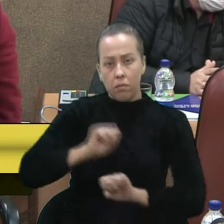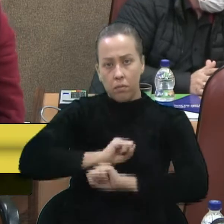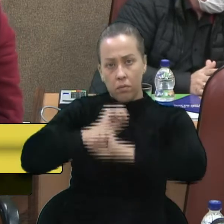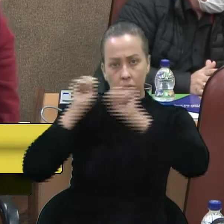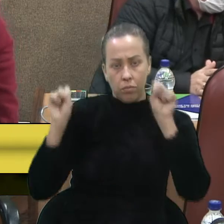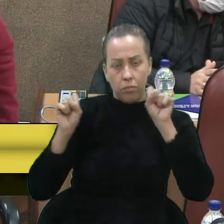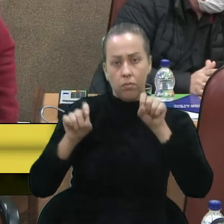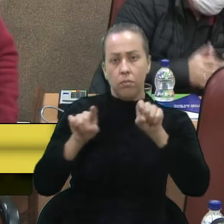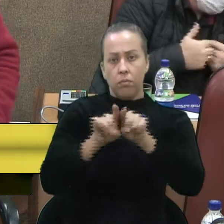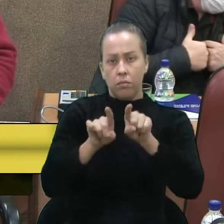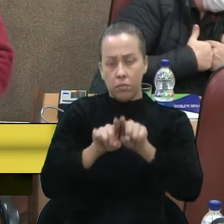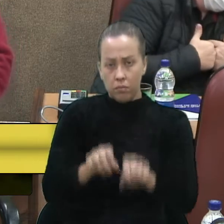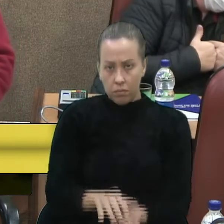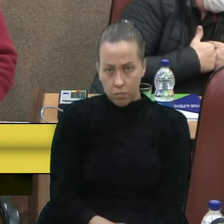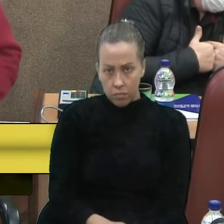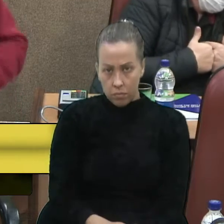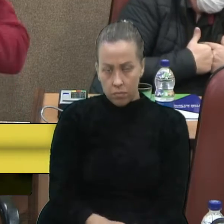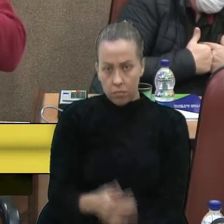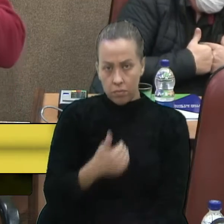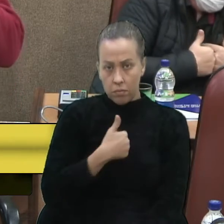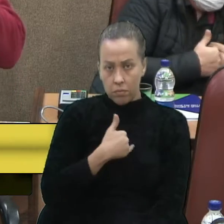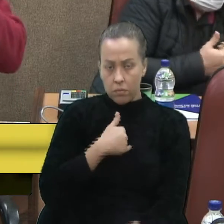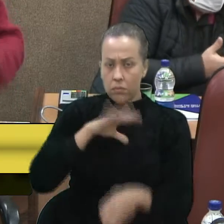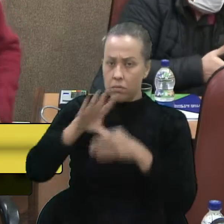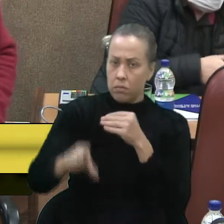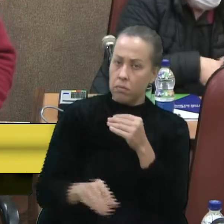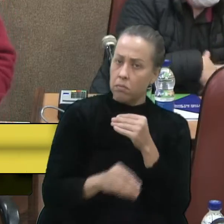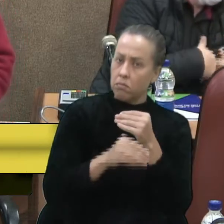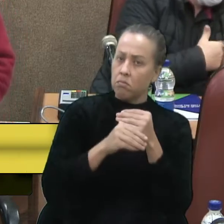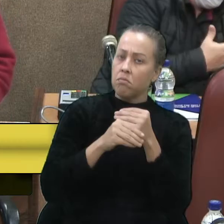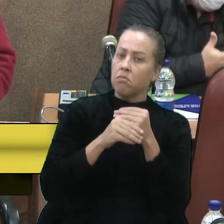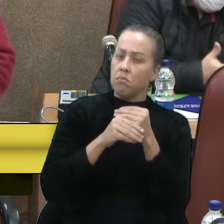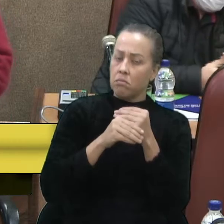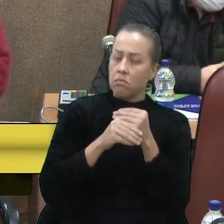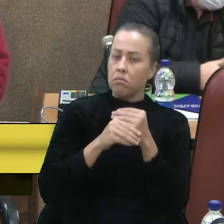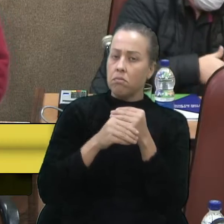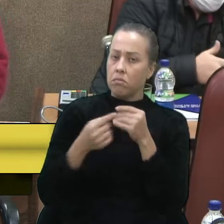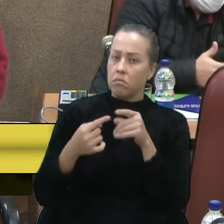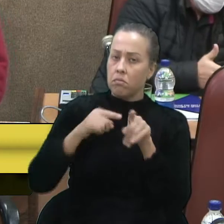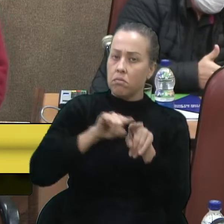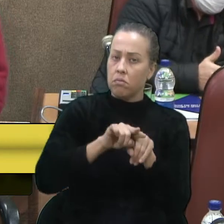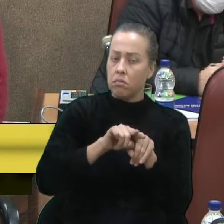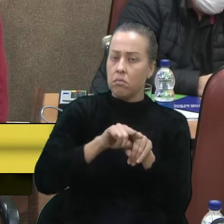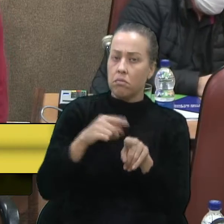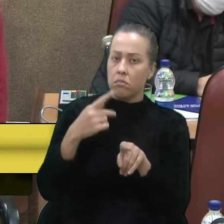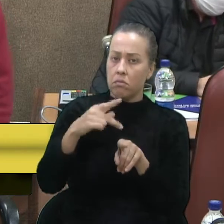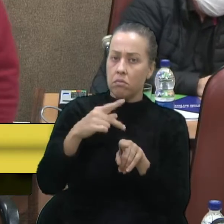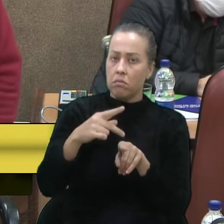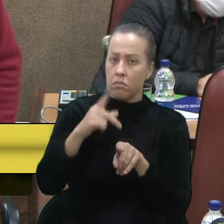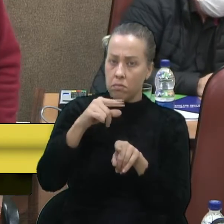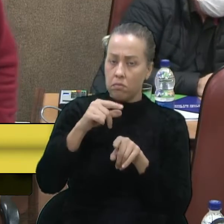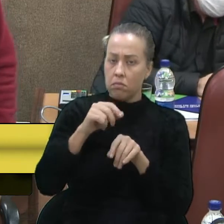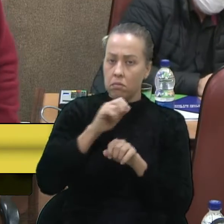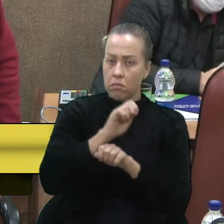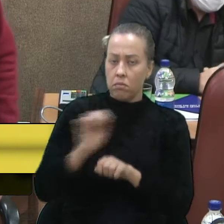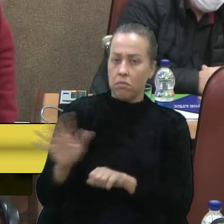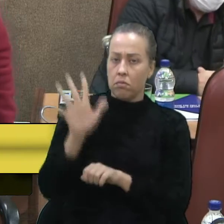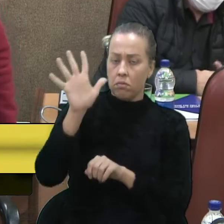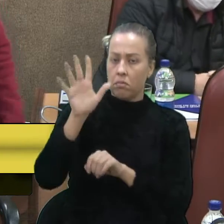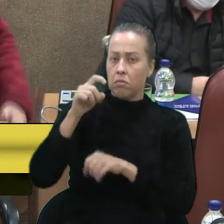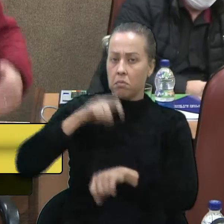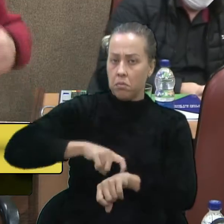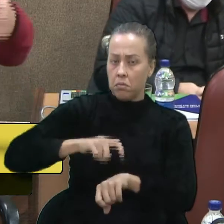e eu me somo a esse pleito que